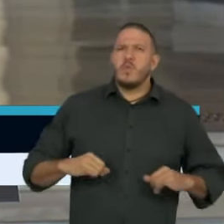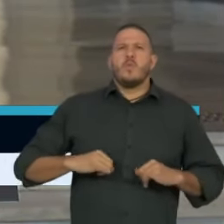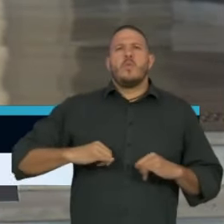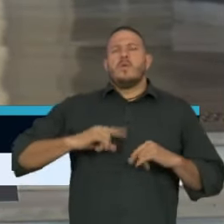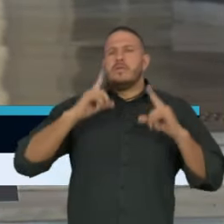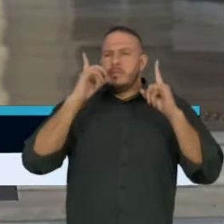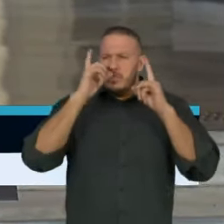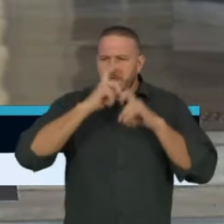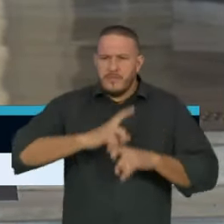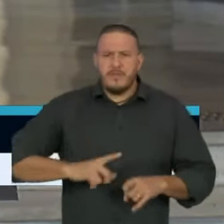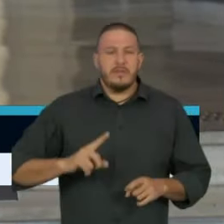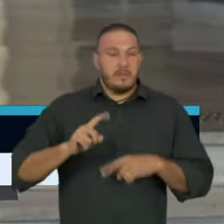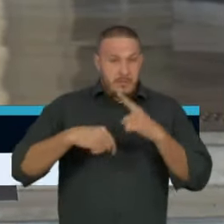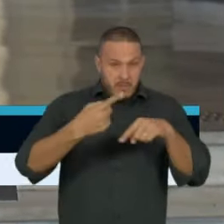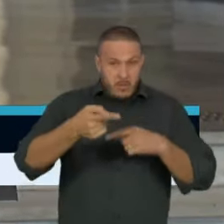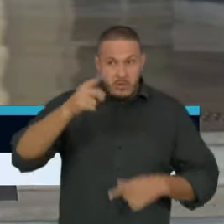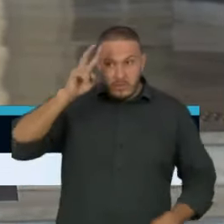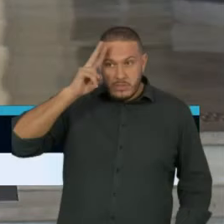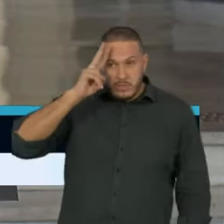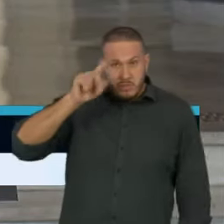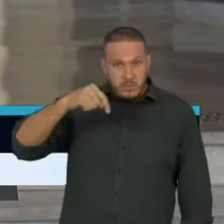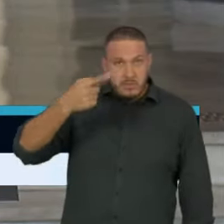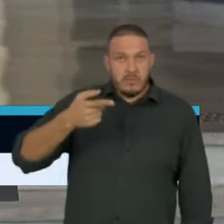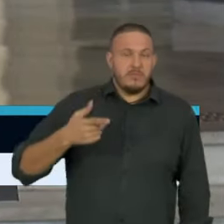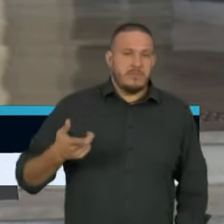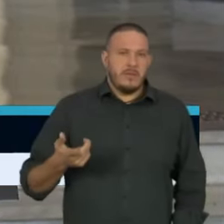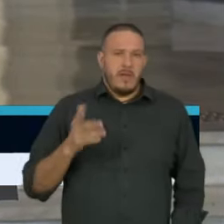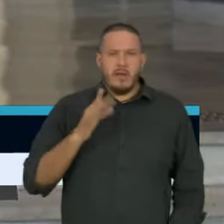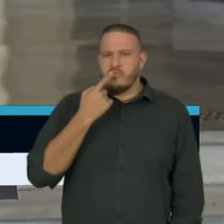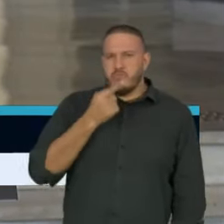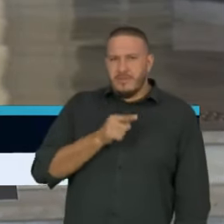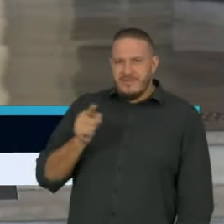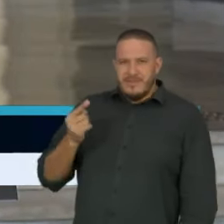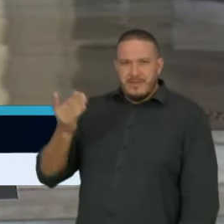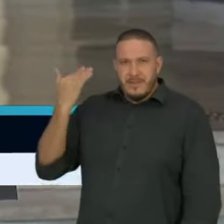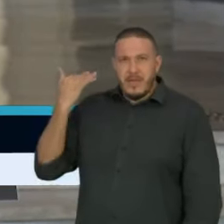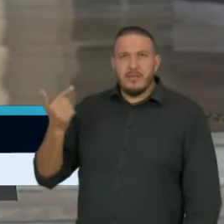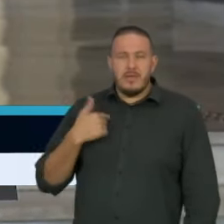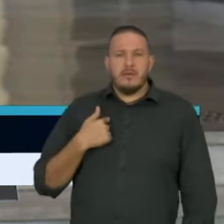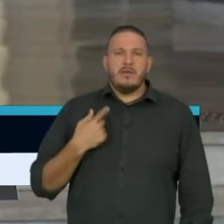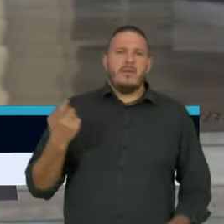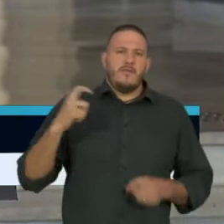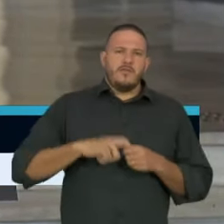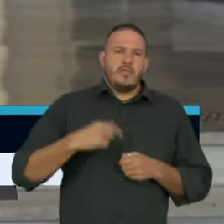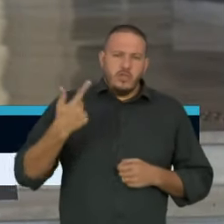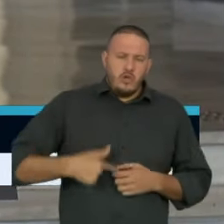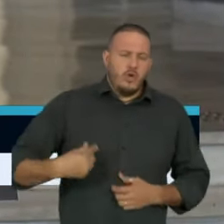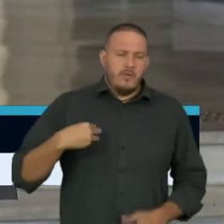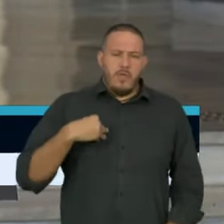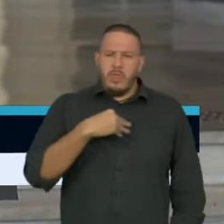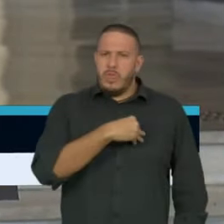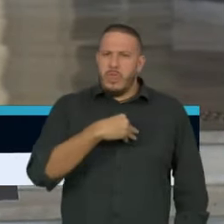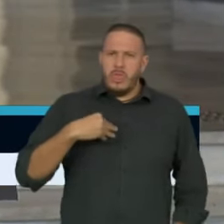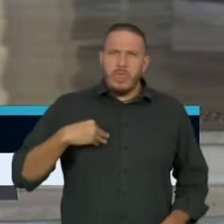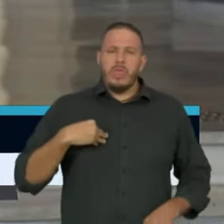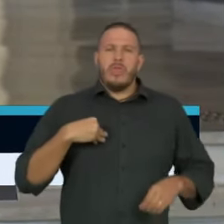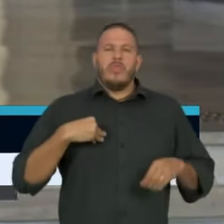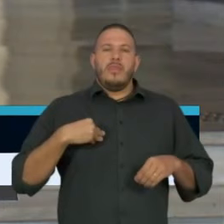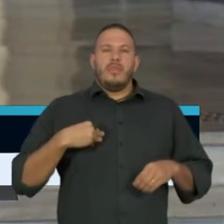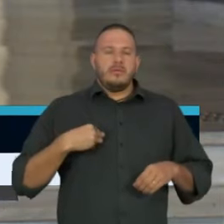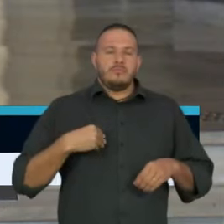E na segunda-feira seguinte, esta, há uma semana, eu voltei a fazer o exame e a tomografia. Nessa